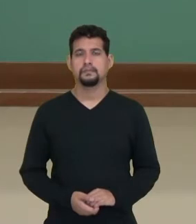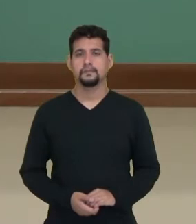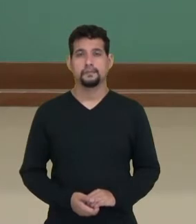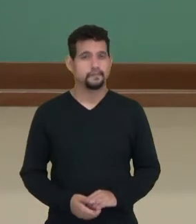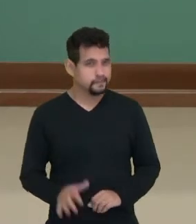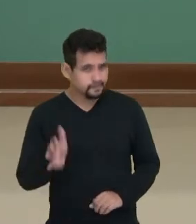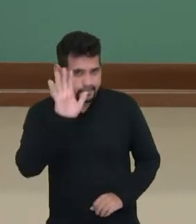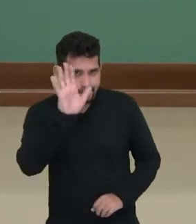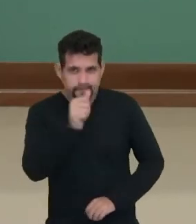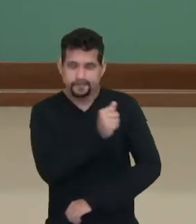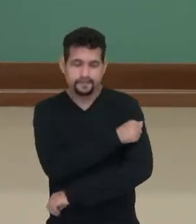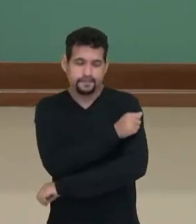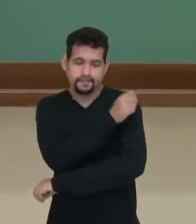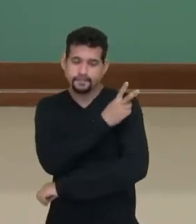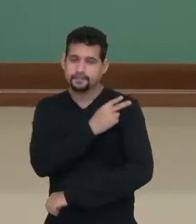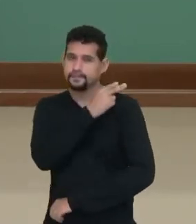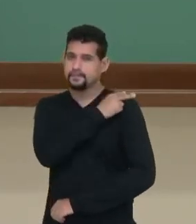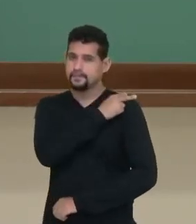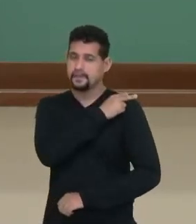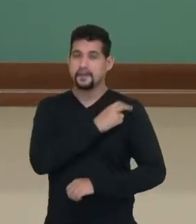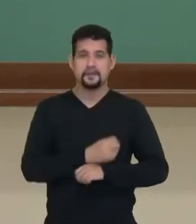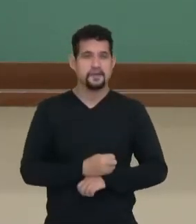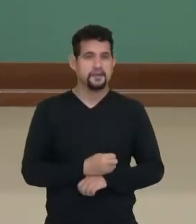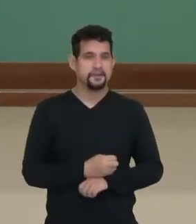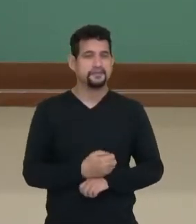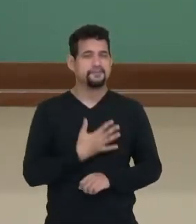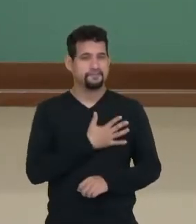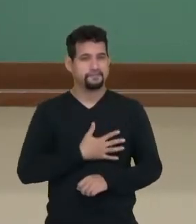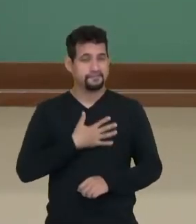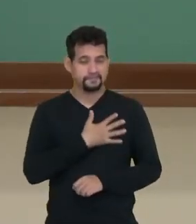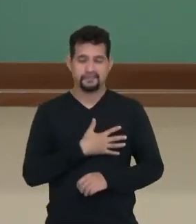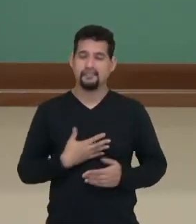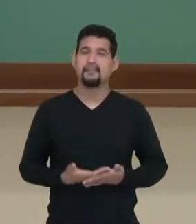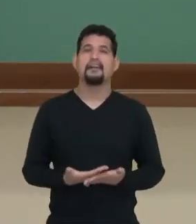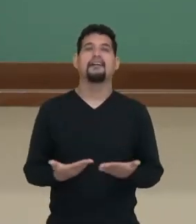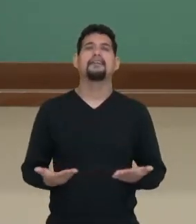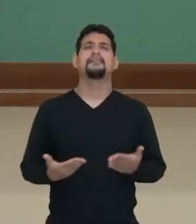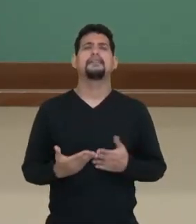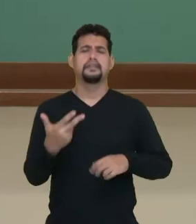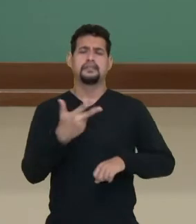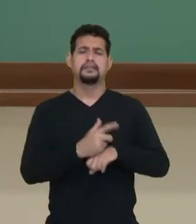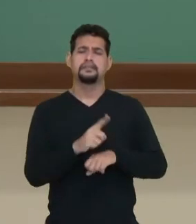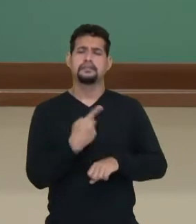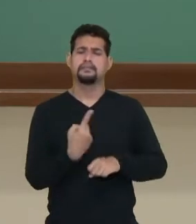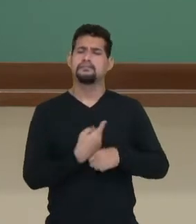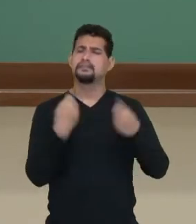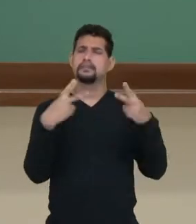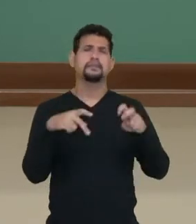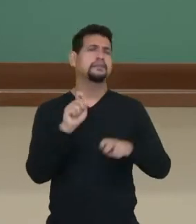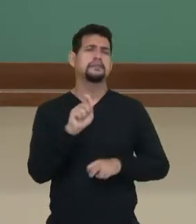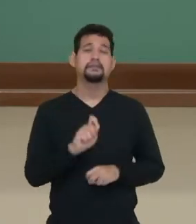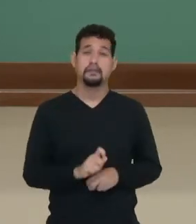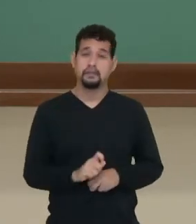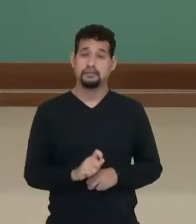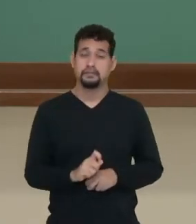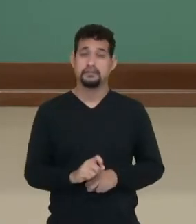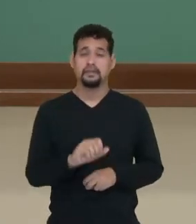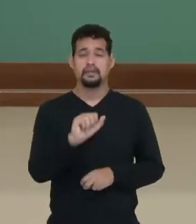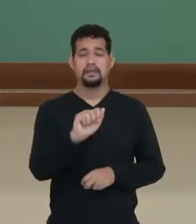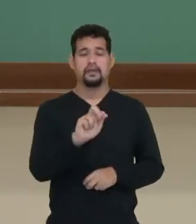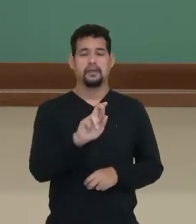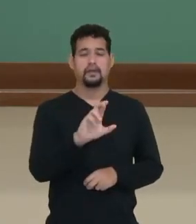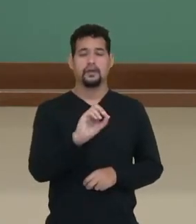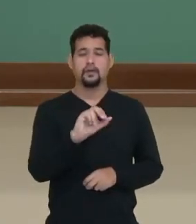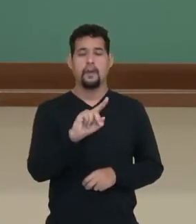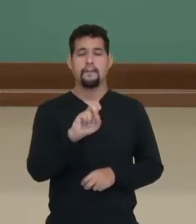Olá estudantes da segunda série do ensino médio, saudações geográficas. Neste vídeo vamos falar então sobre a agropecuária